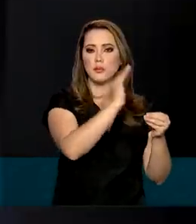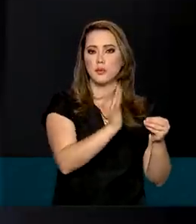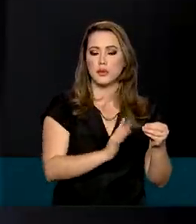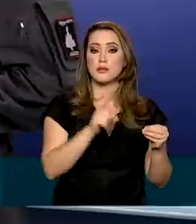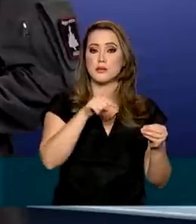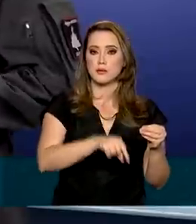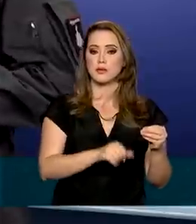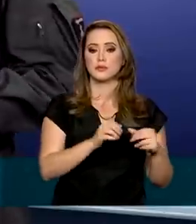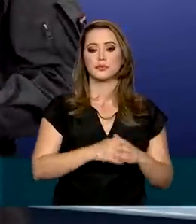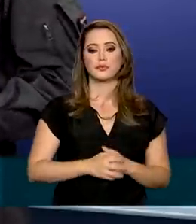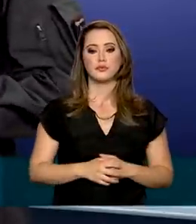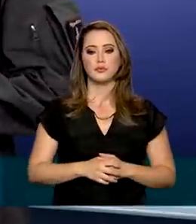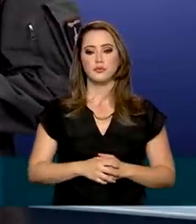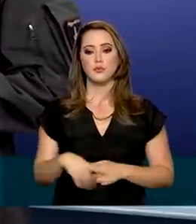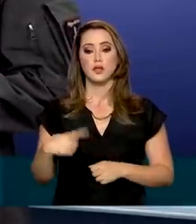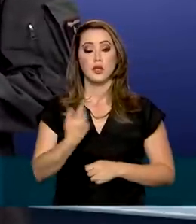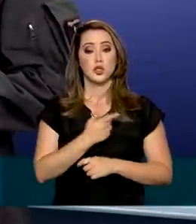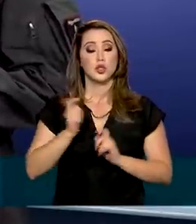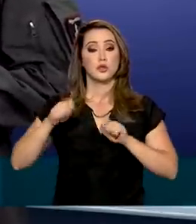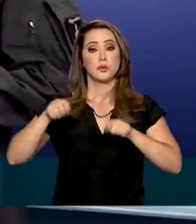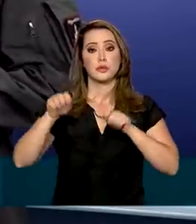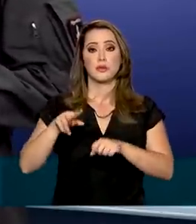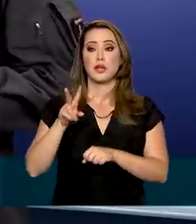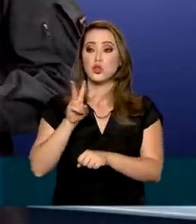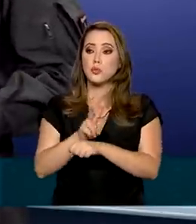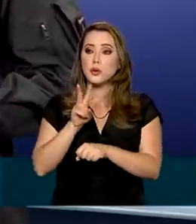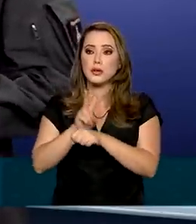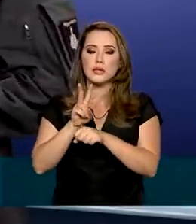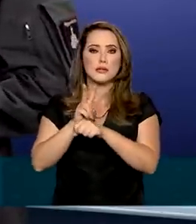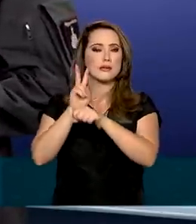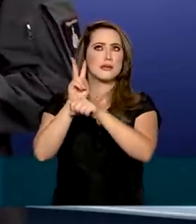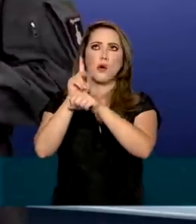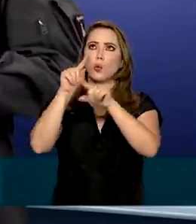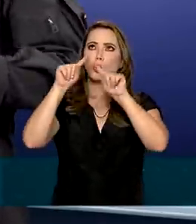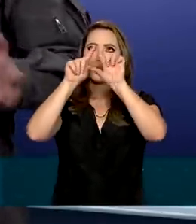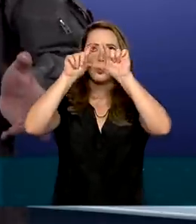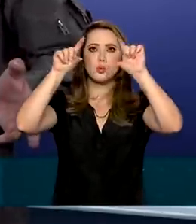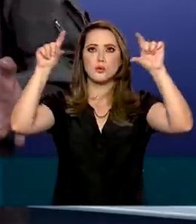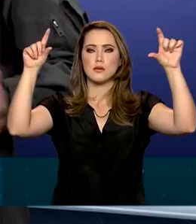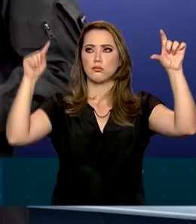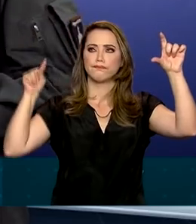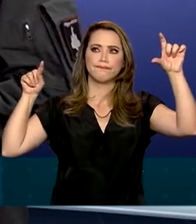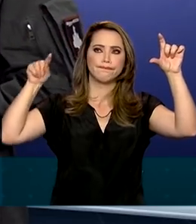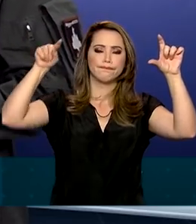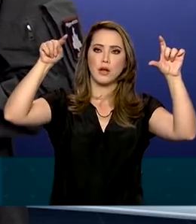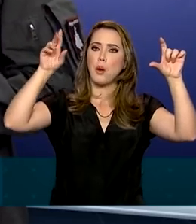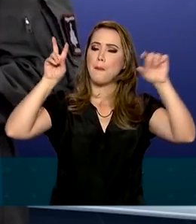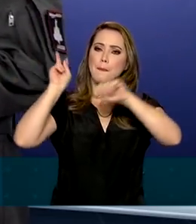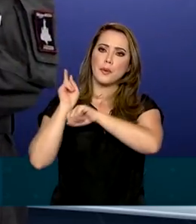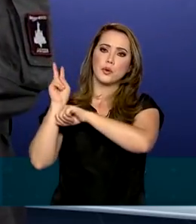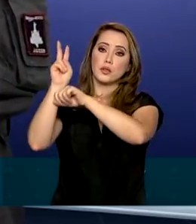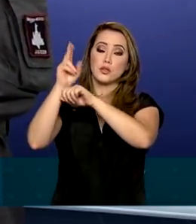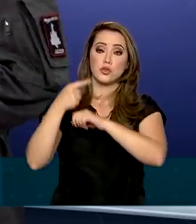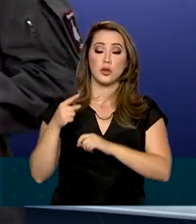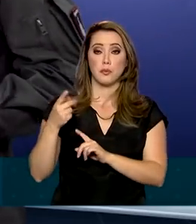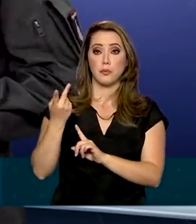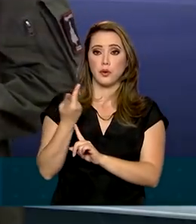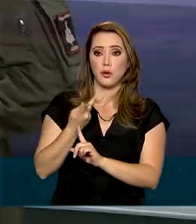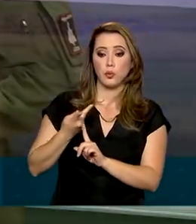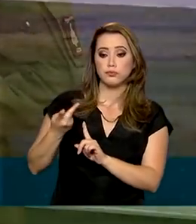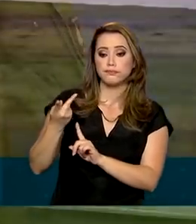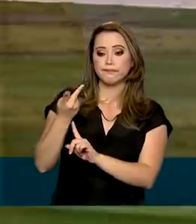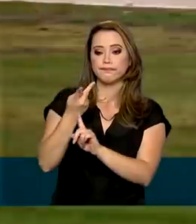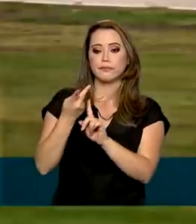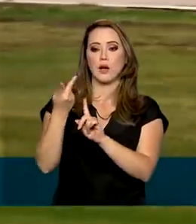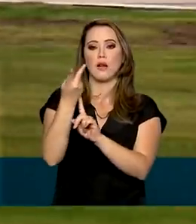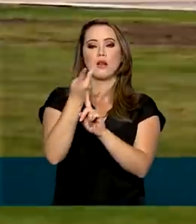de defesa. A gente vai ter uma capacidade de defesa aérea como nunca tivemos, né? O radar dele tem capacidades que o radar do F-5 não tem,